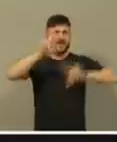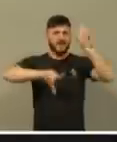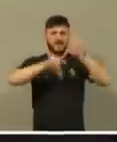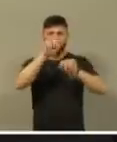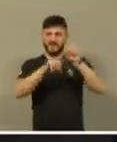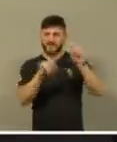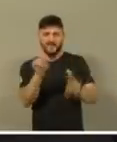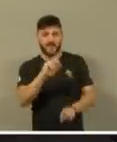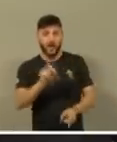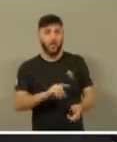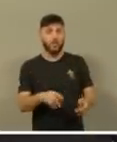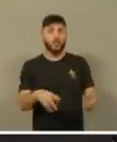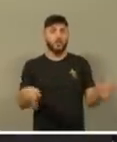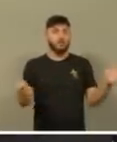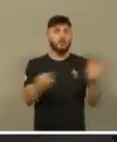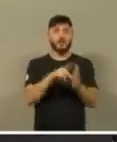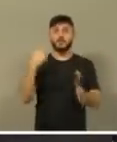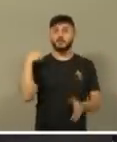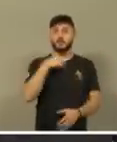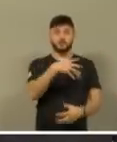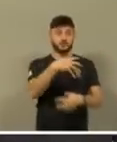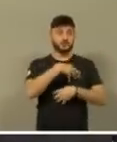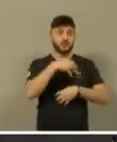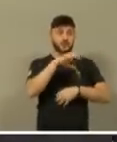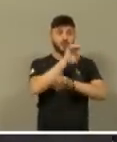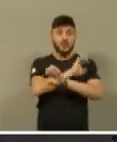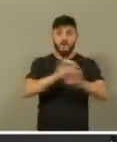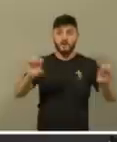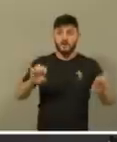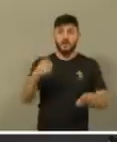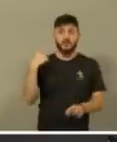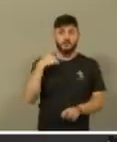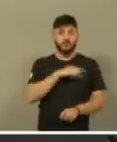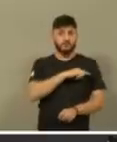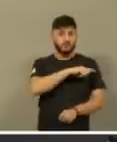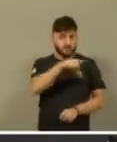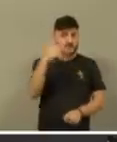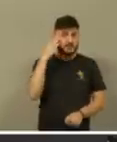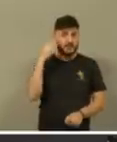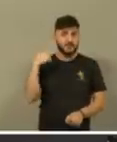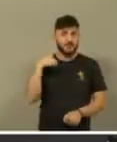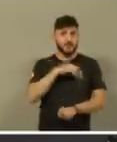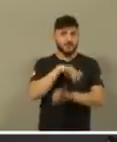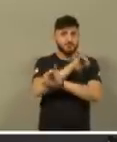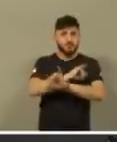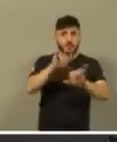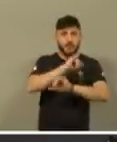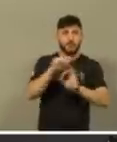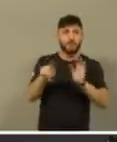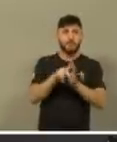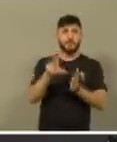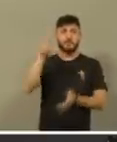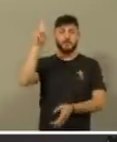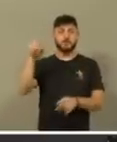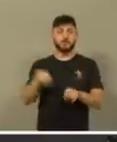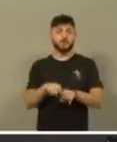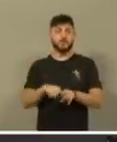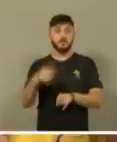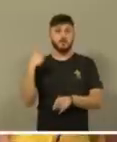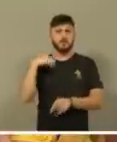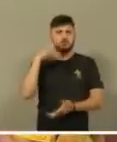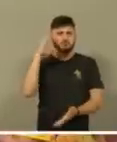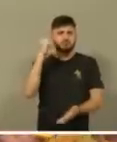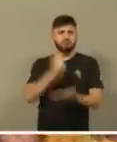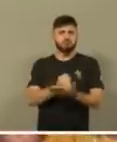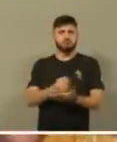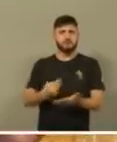é porque nós queremos o nosso jeito de evangelizar, e vocês sabem que eu sou palavra, nós somos muita palavra de Deus, é a nossa marca, é